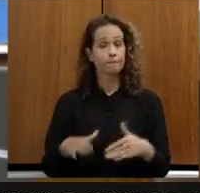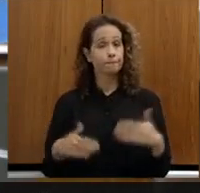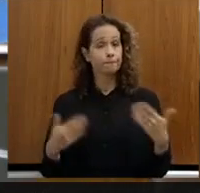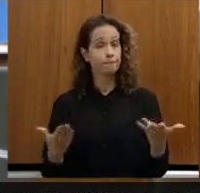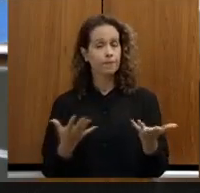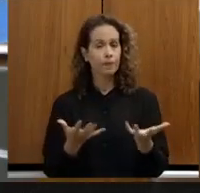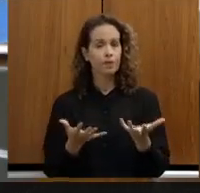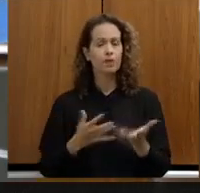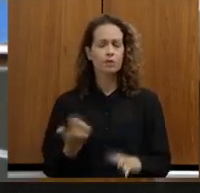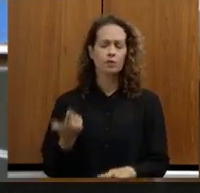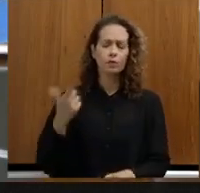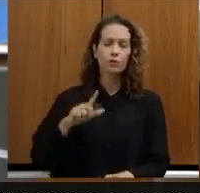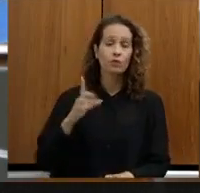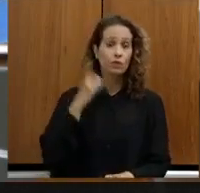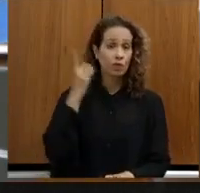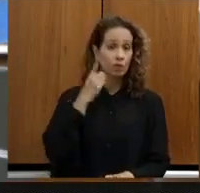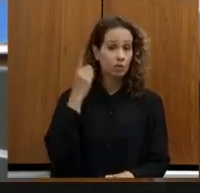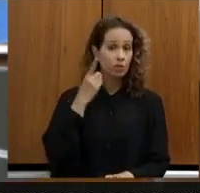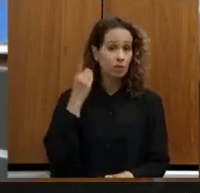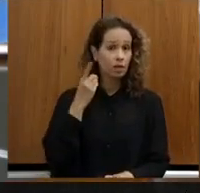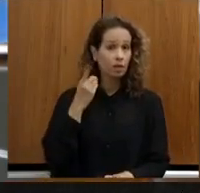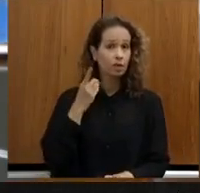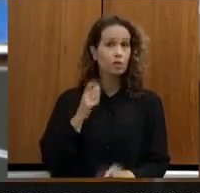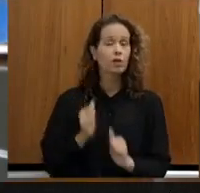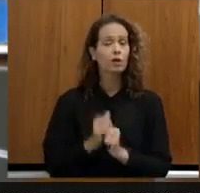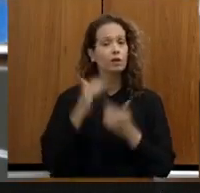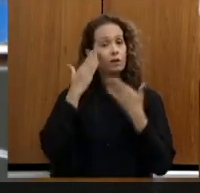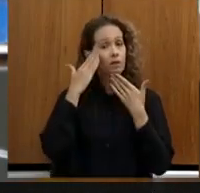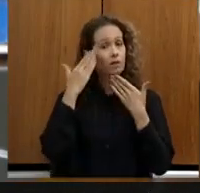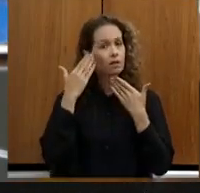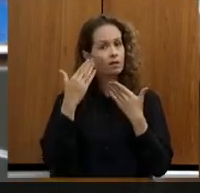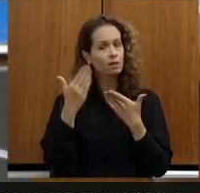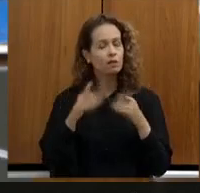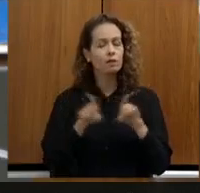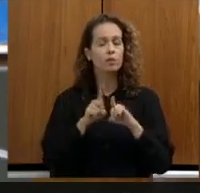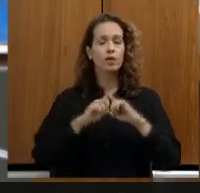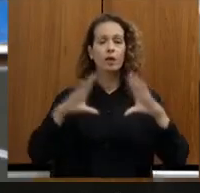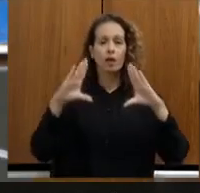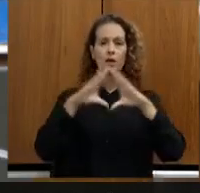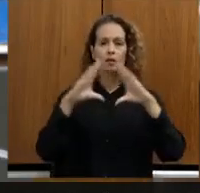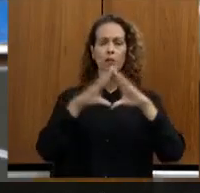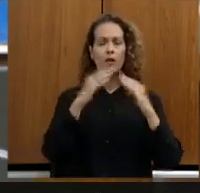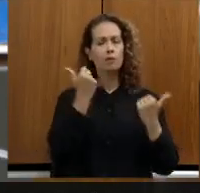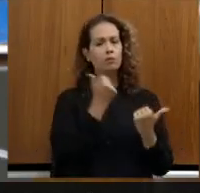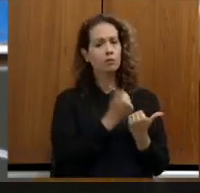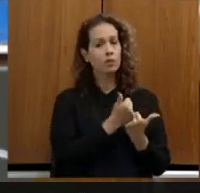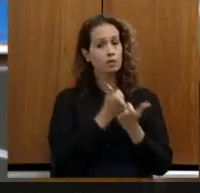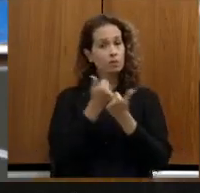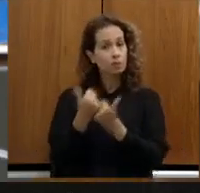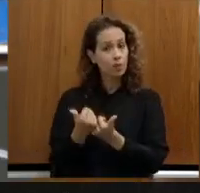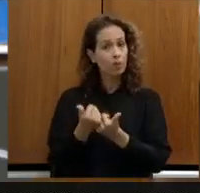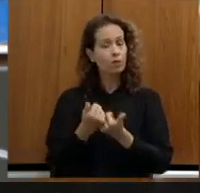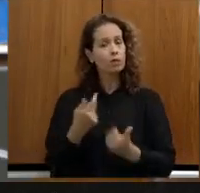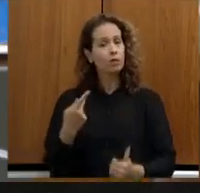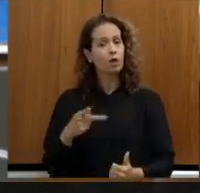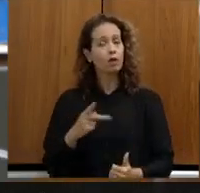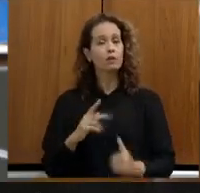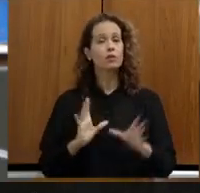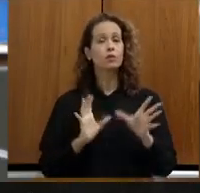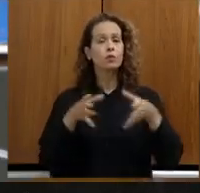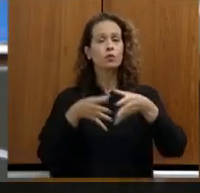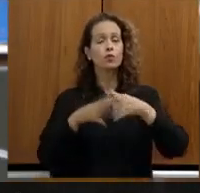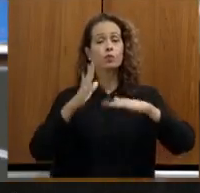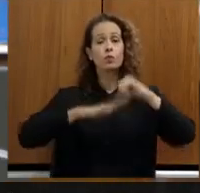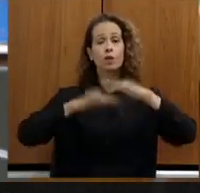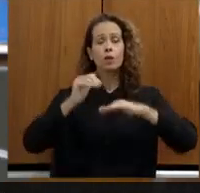de novo deputado Noral primeiro ele agradecer agradecer a Assembleia as palavras de apoio a essa categoria esse apoio